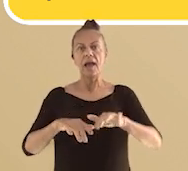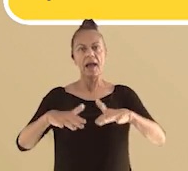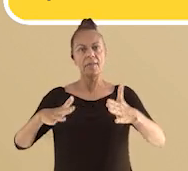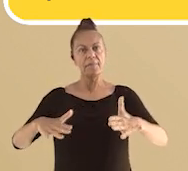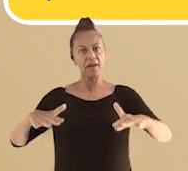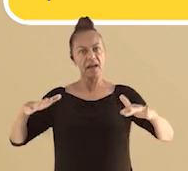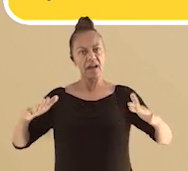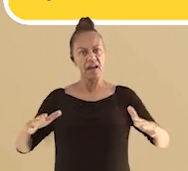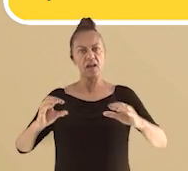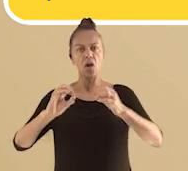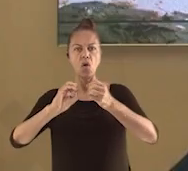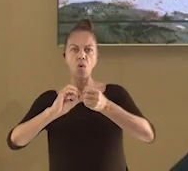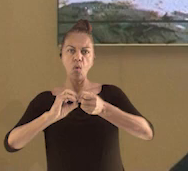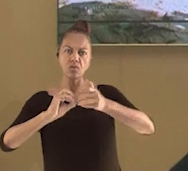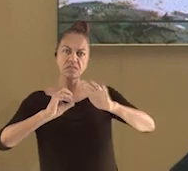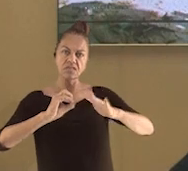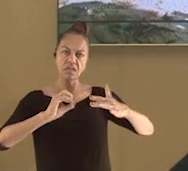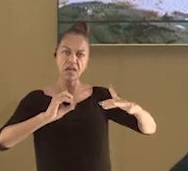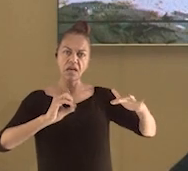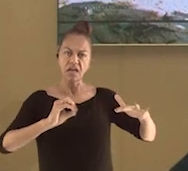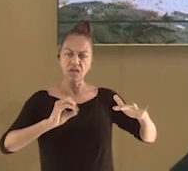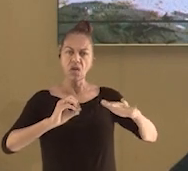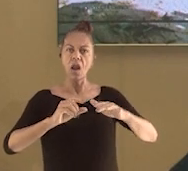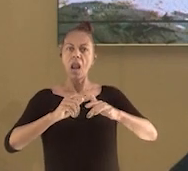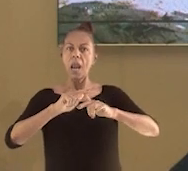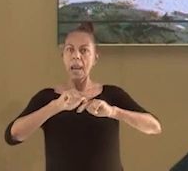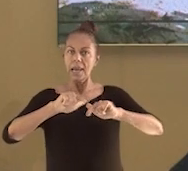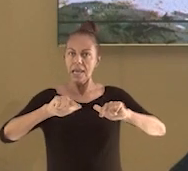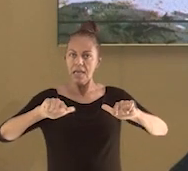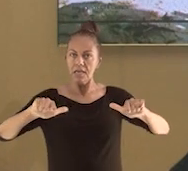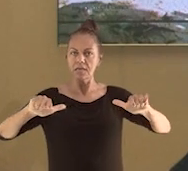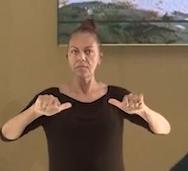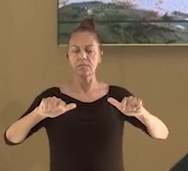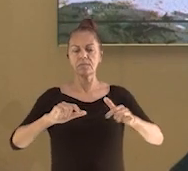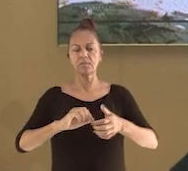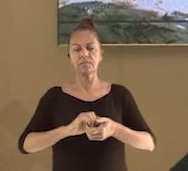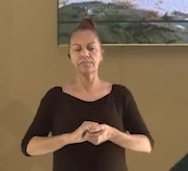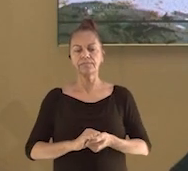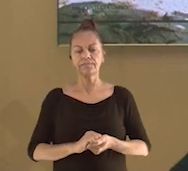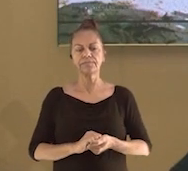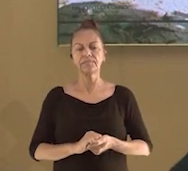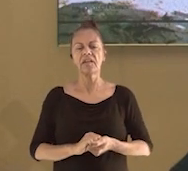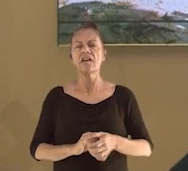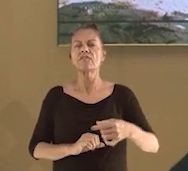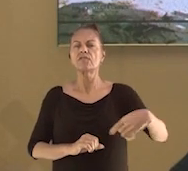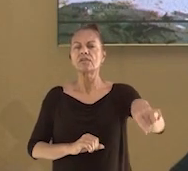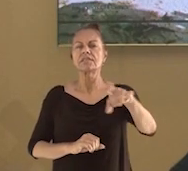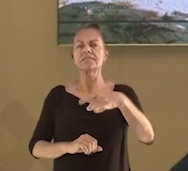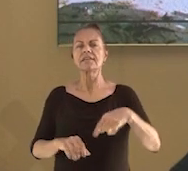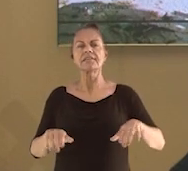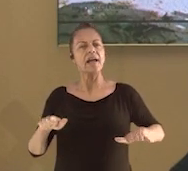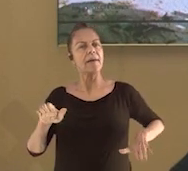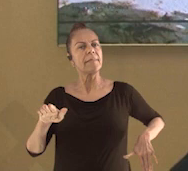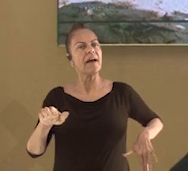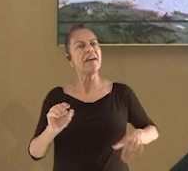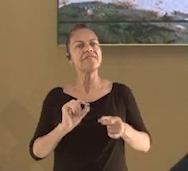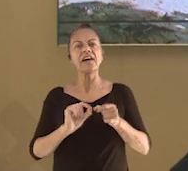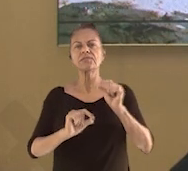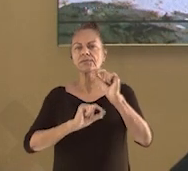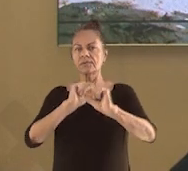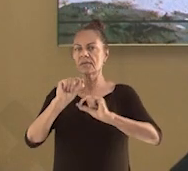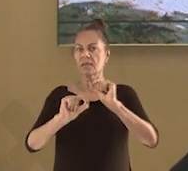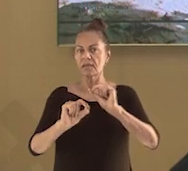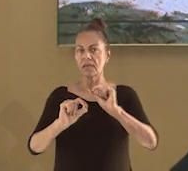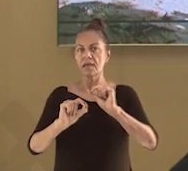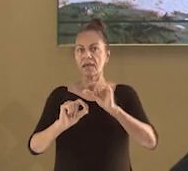oceanos limpos. O que você faz quando vai à praia? Bom, a praia para muitos é um